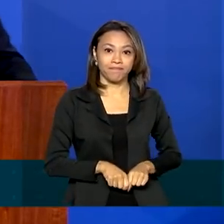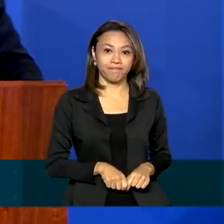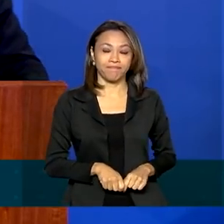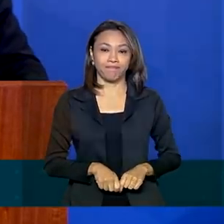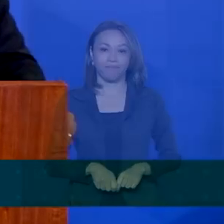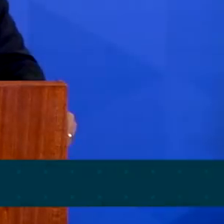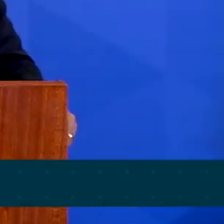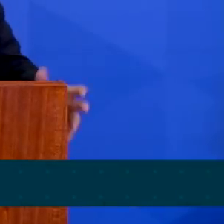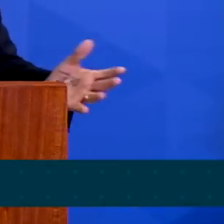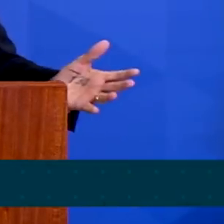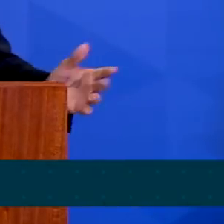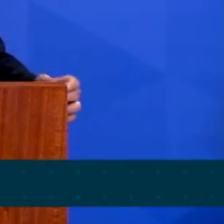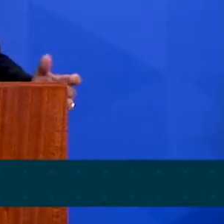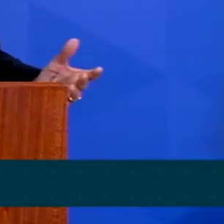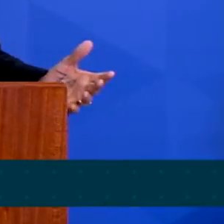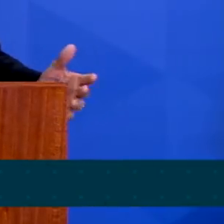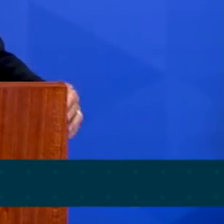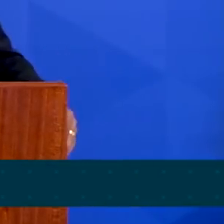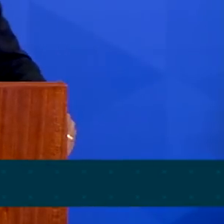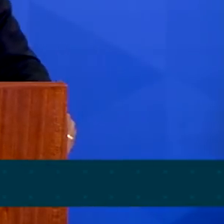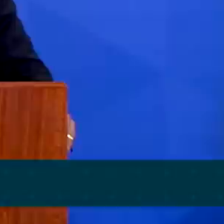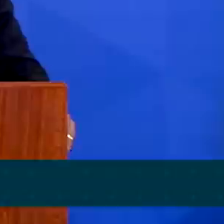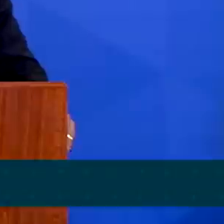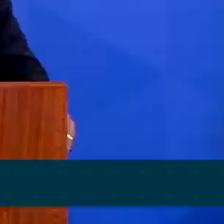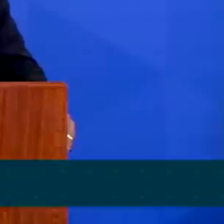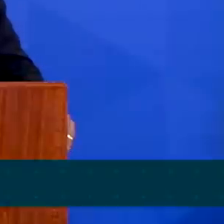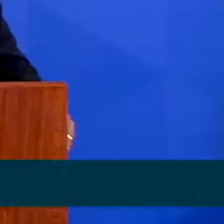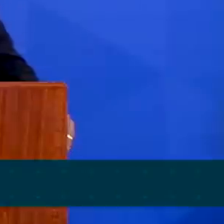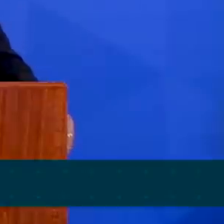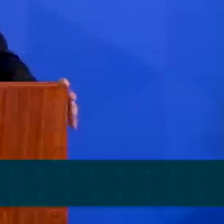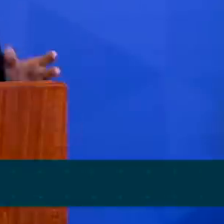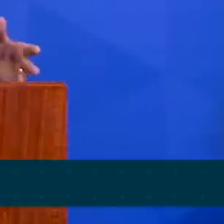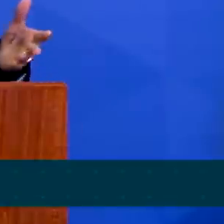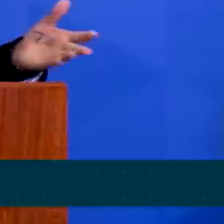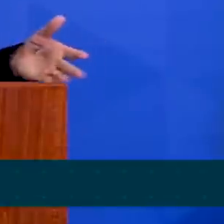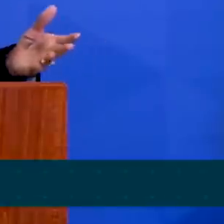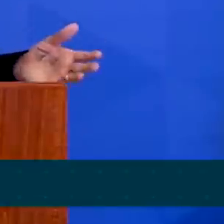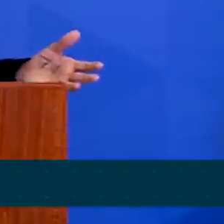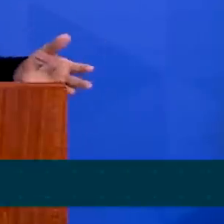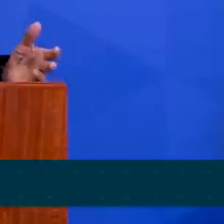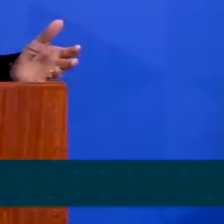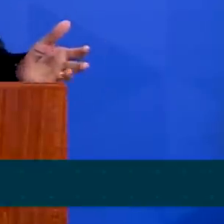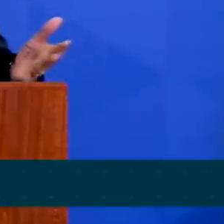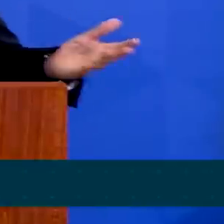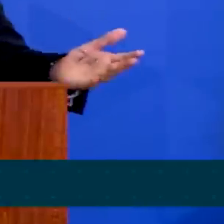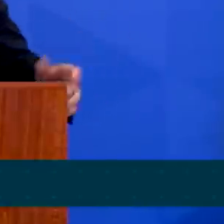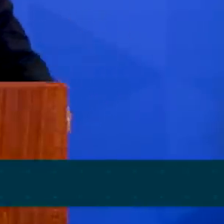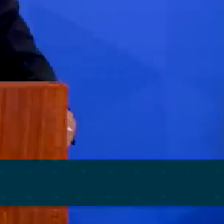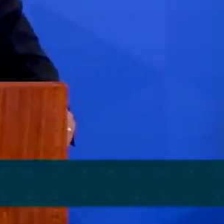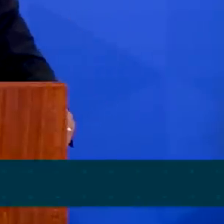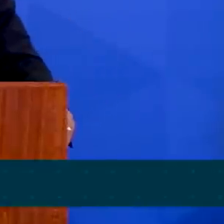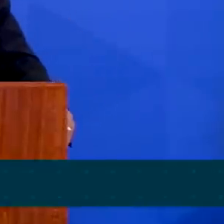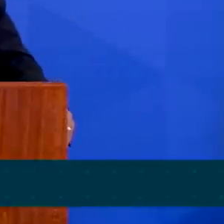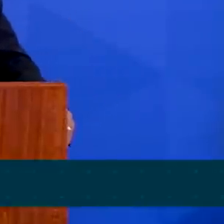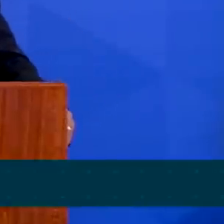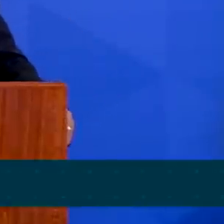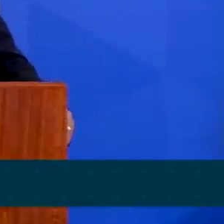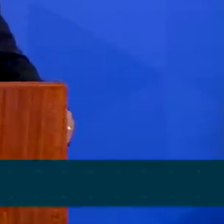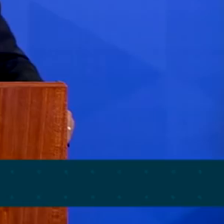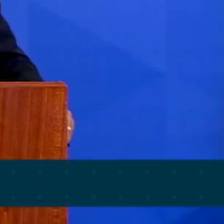do Carrefour na frente, como a primeira empresa